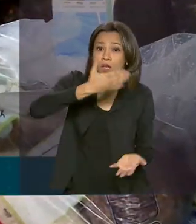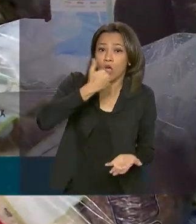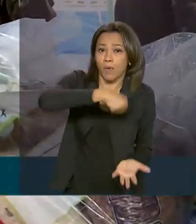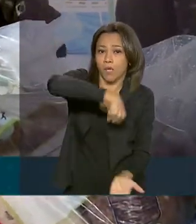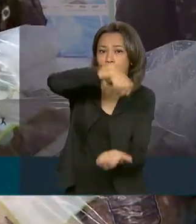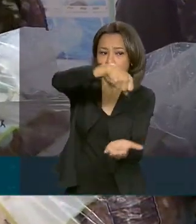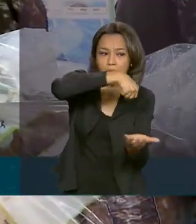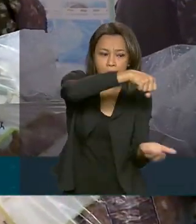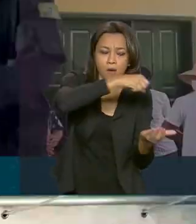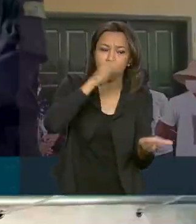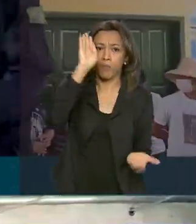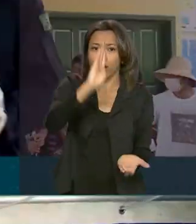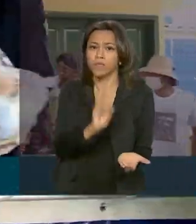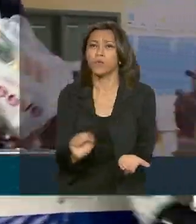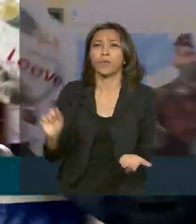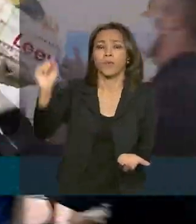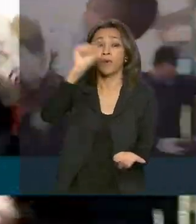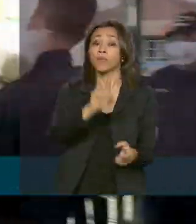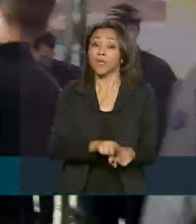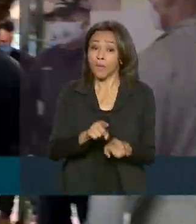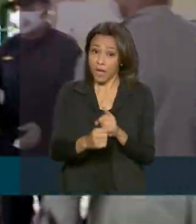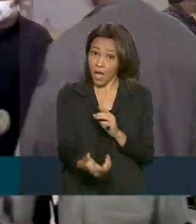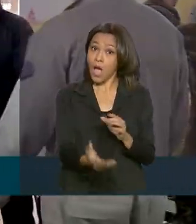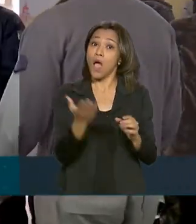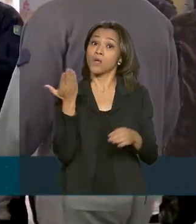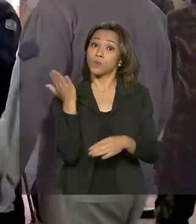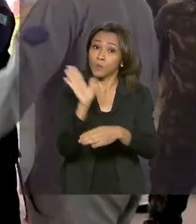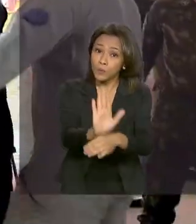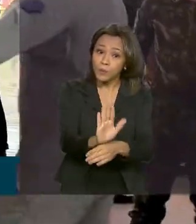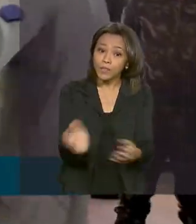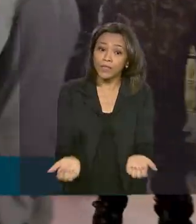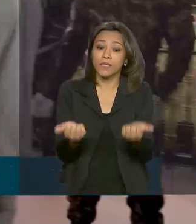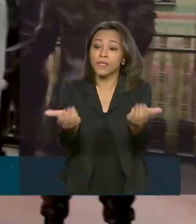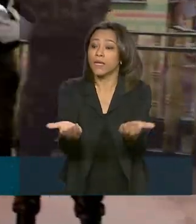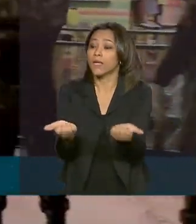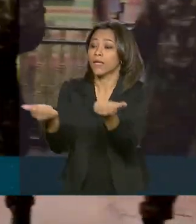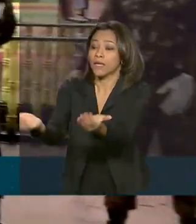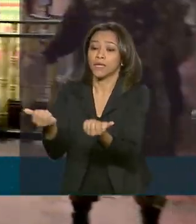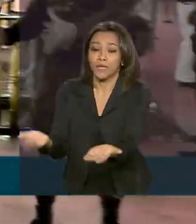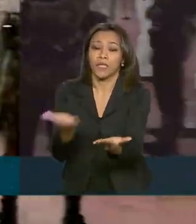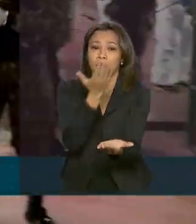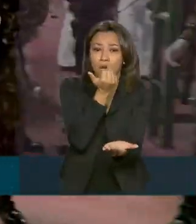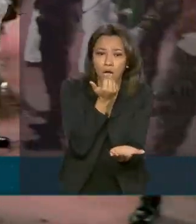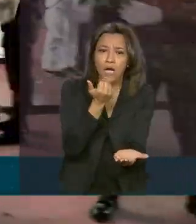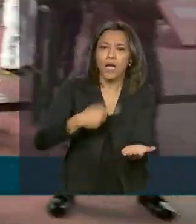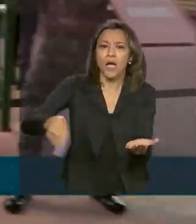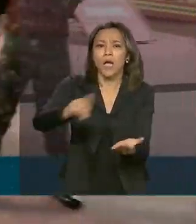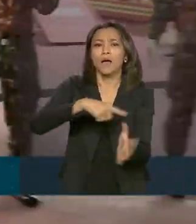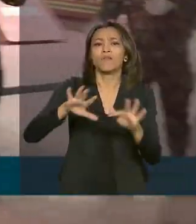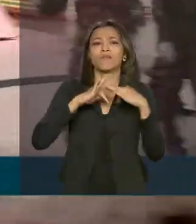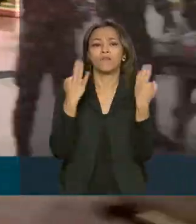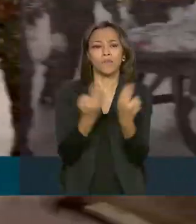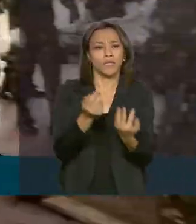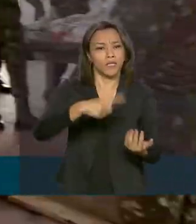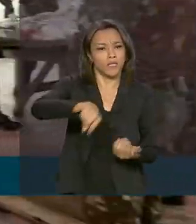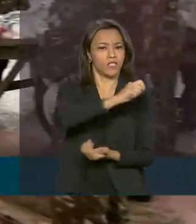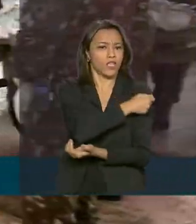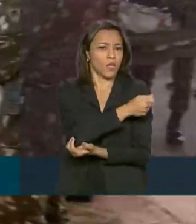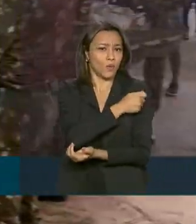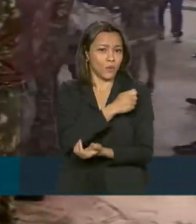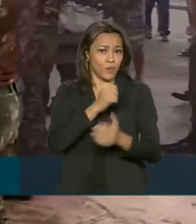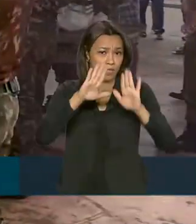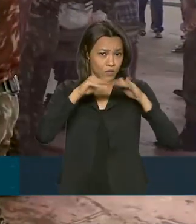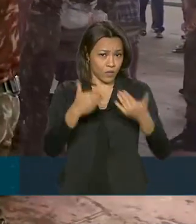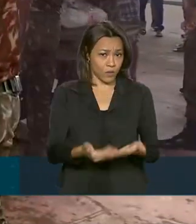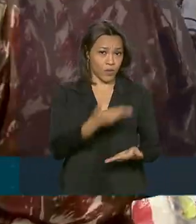Os militares também ajudam na entrega de kits de alimentação a famílias de alunos da rede pública de ensino.